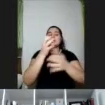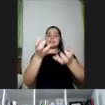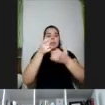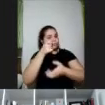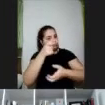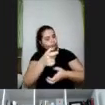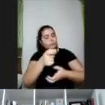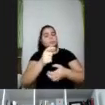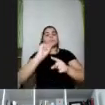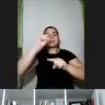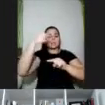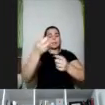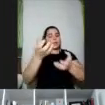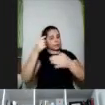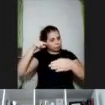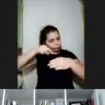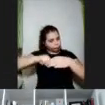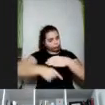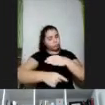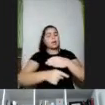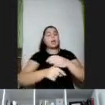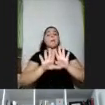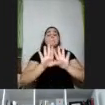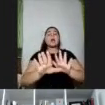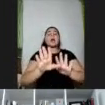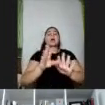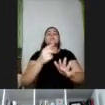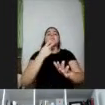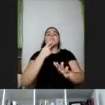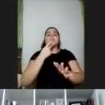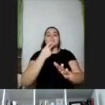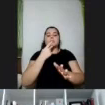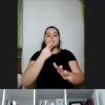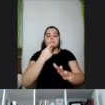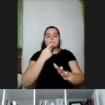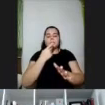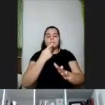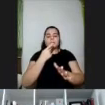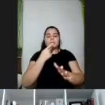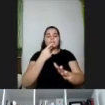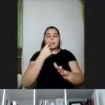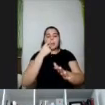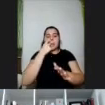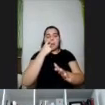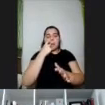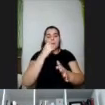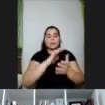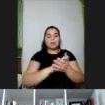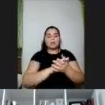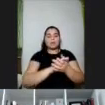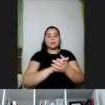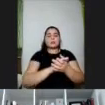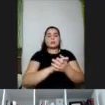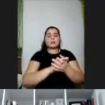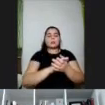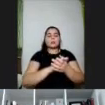querer se aprofundar. Mas, como eu falei, a Convenção dos Direitos com Deficiência 2006, ela é um ponto fundamental.